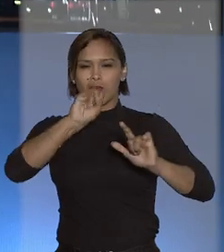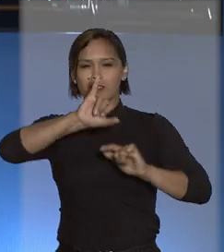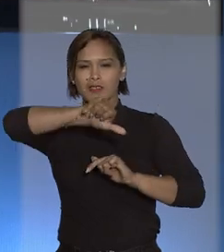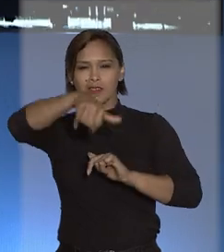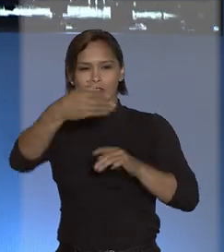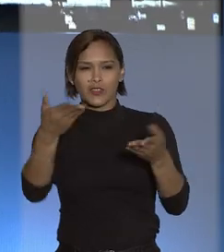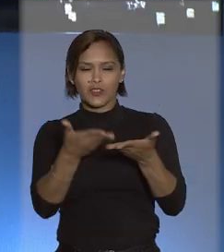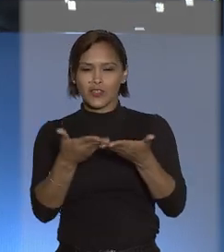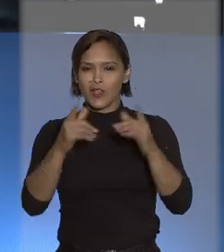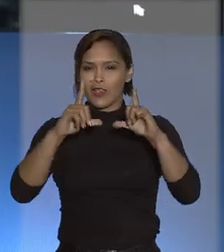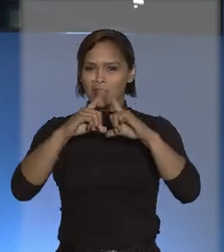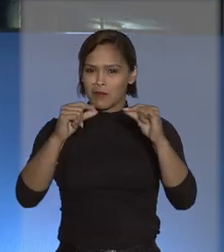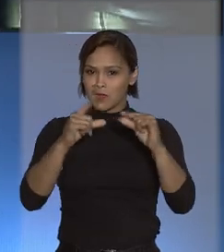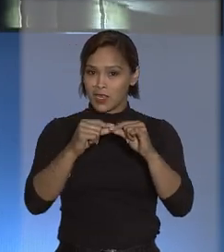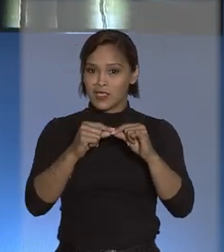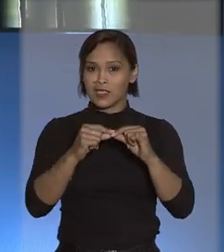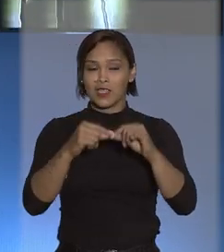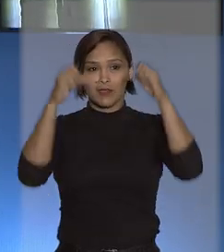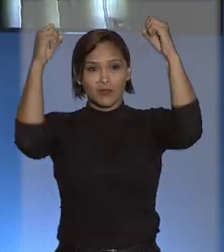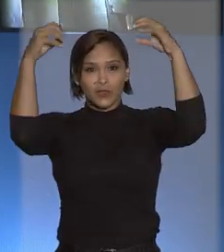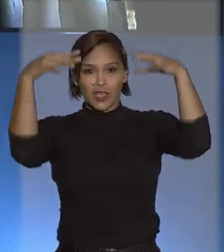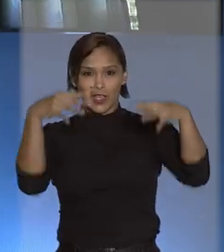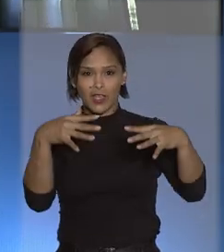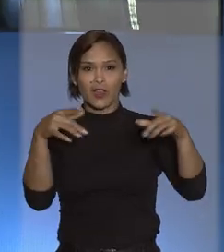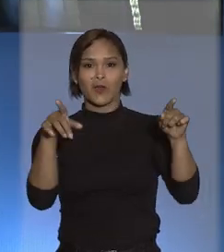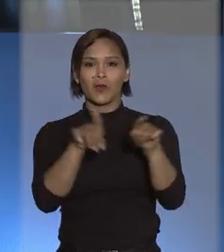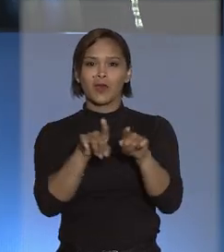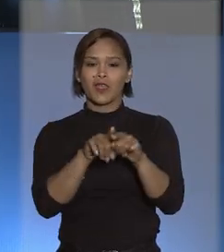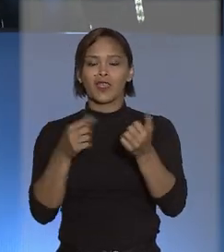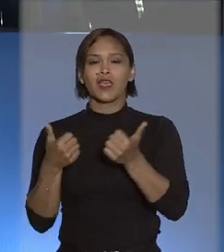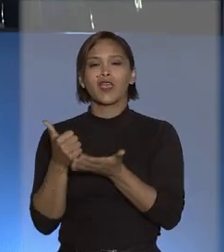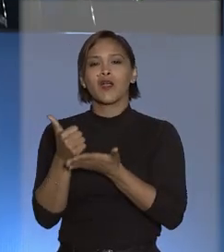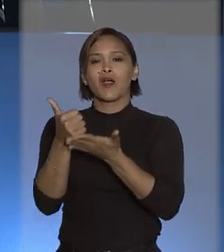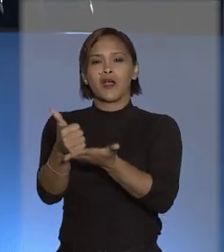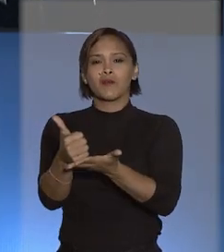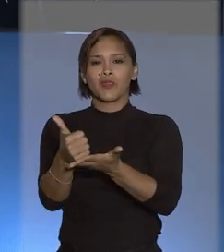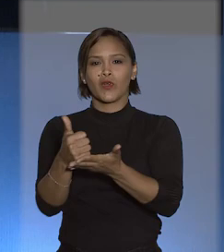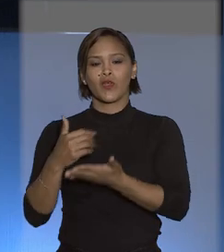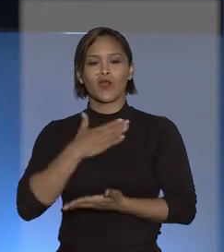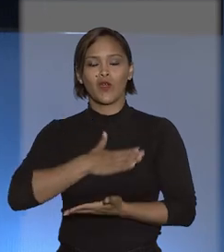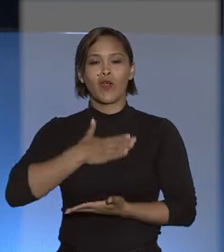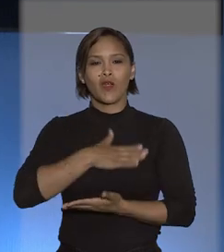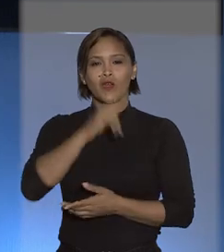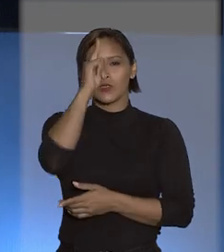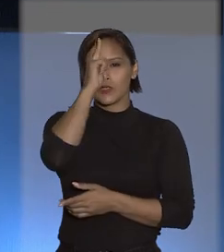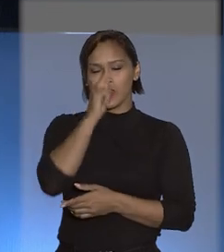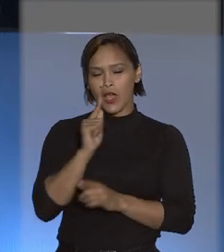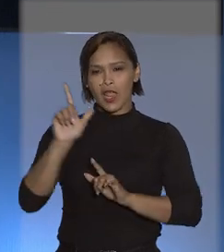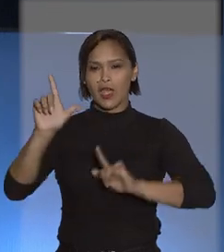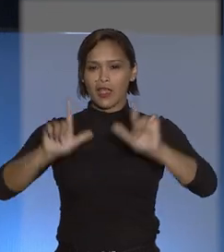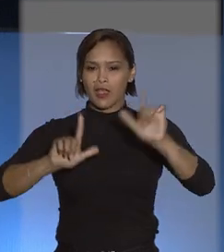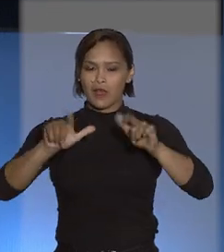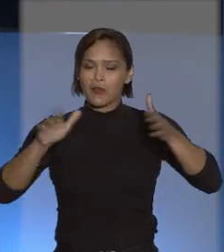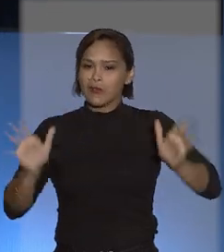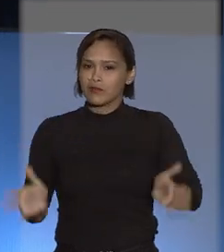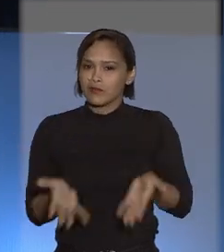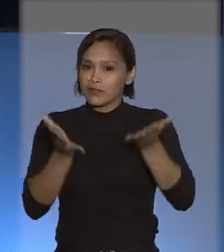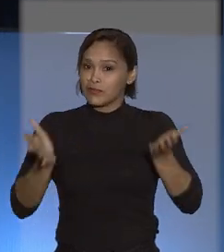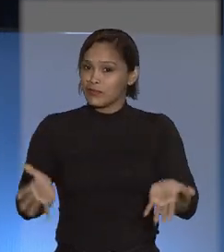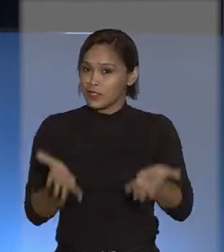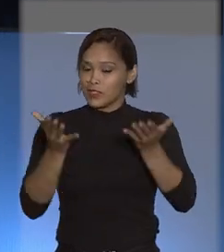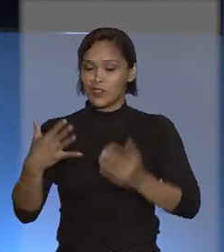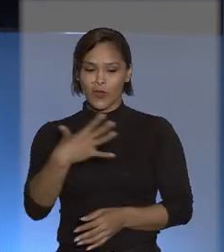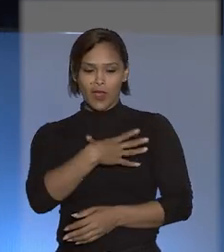STJ em Brasília, iluminado em apoio ao Agosto Dourado, campanha de incentivo